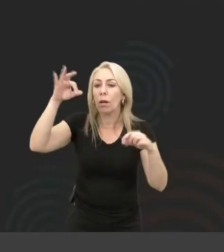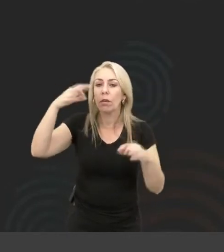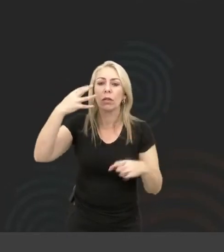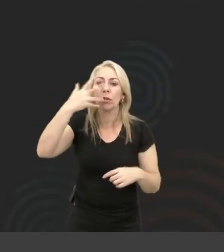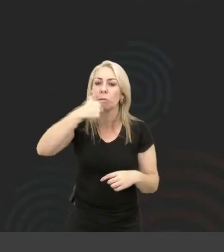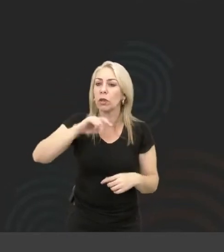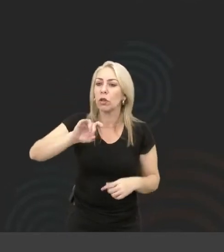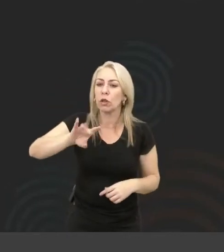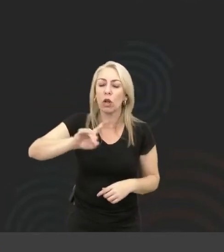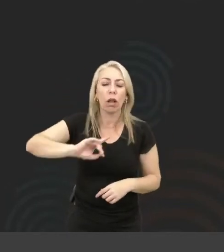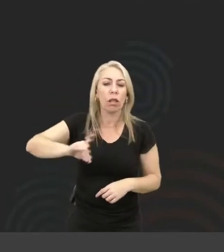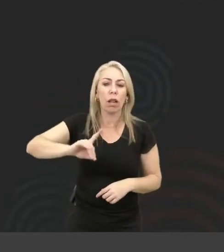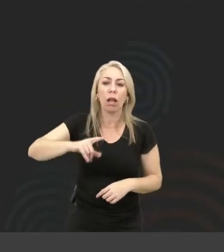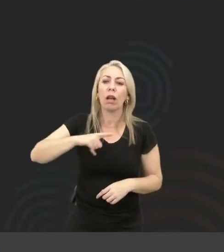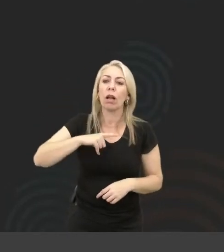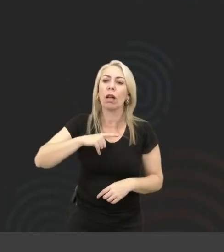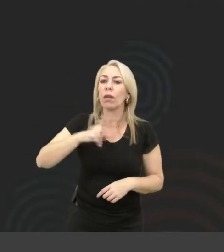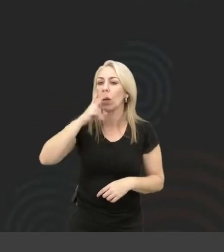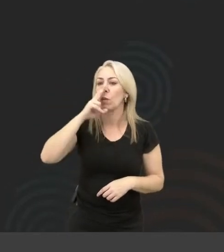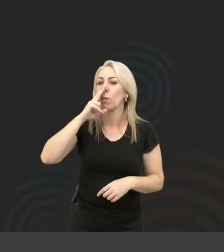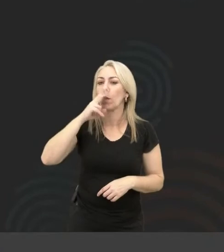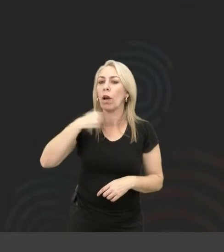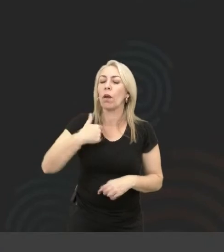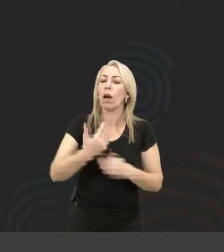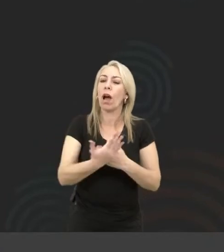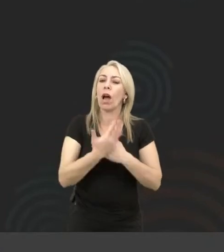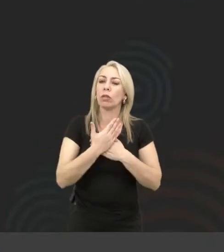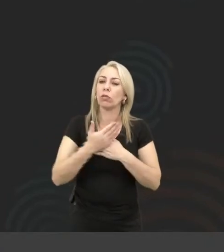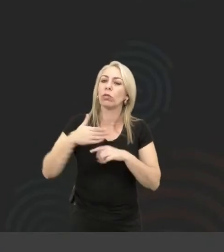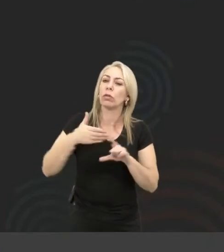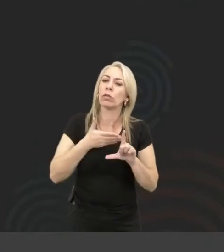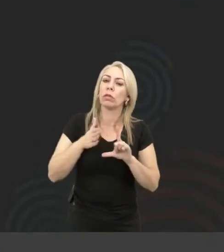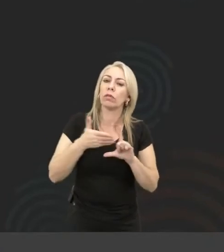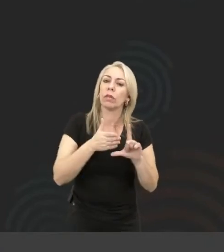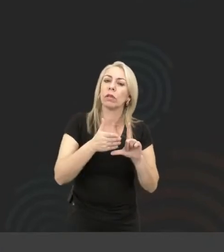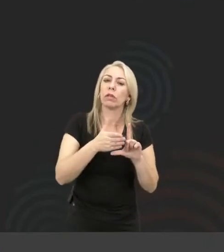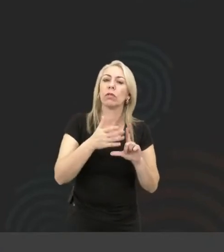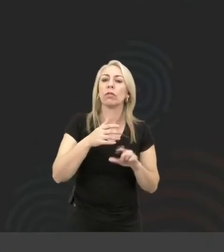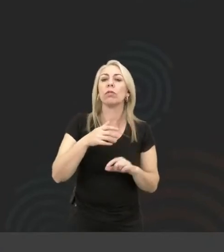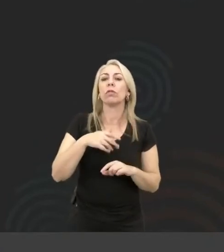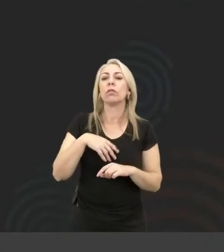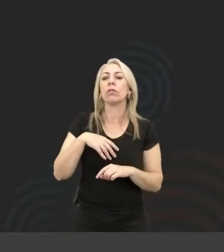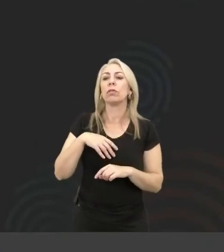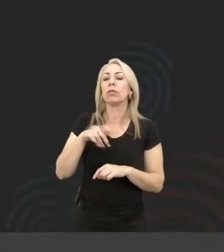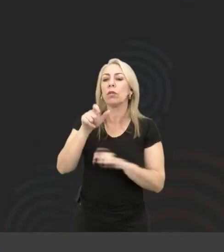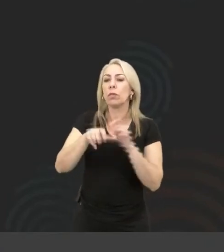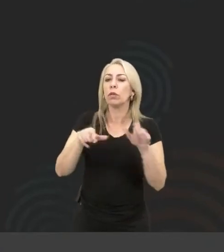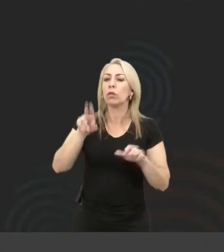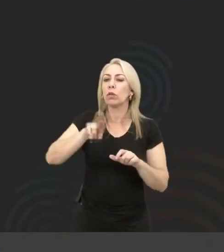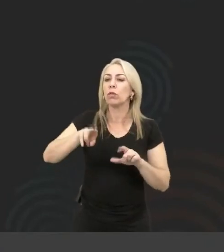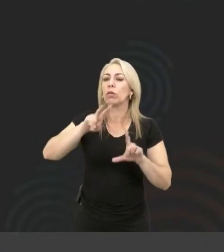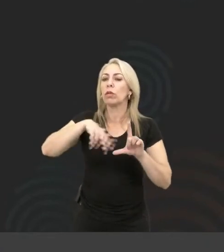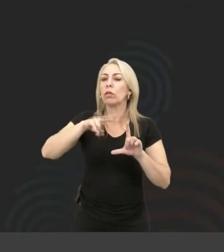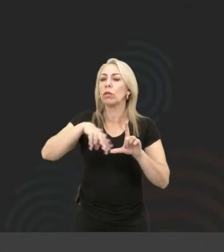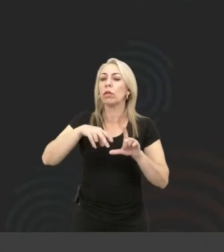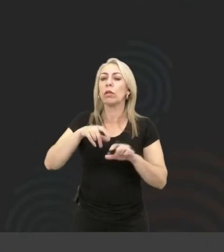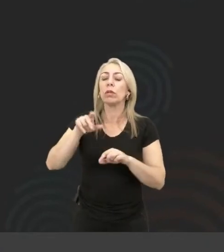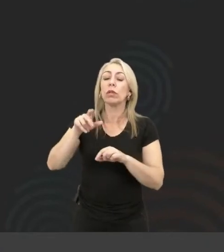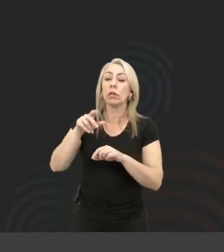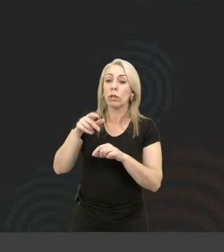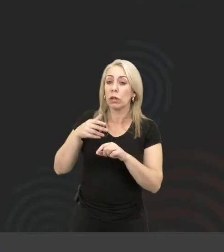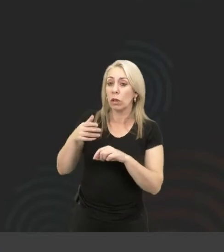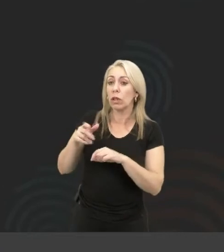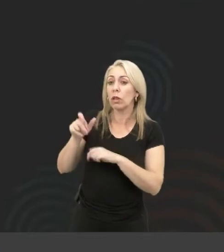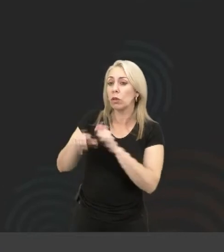bonita. Ela norteia a navegação de pessoas que usam o leitor de tela e até mesmo de pessoas que não usam.